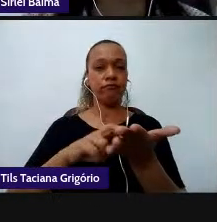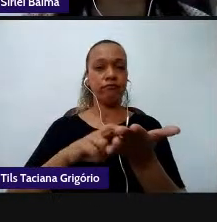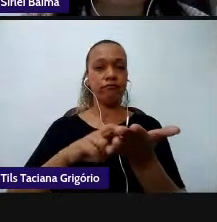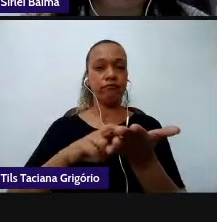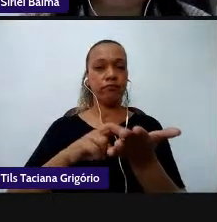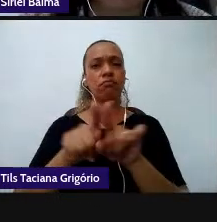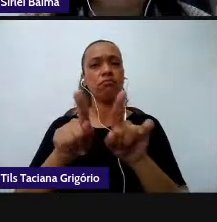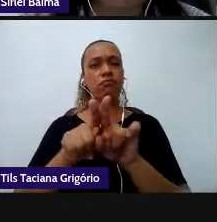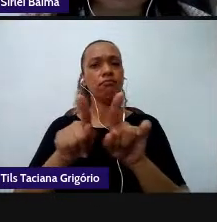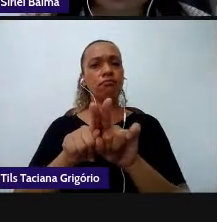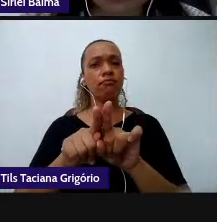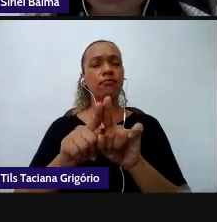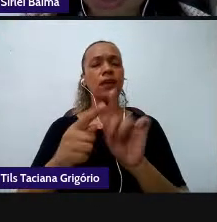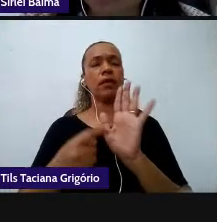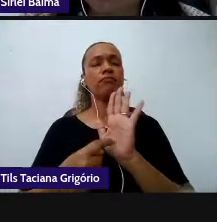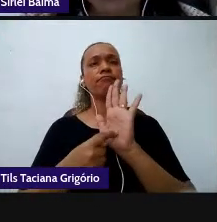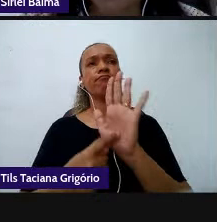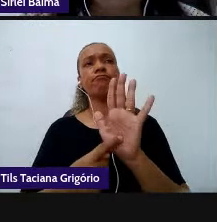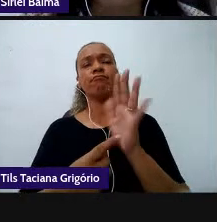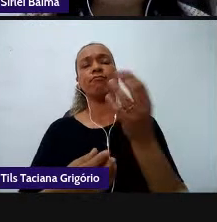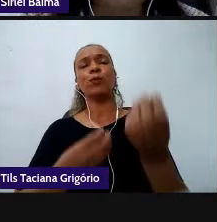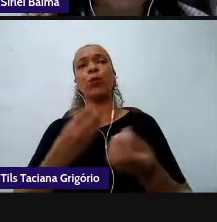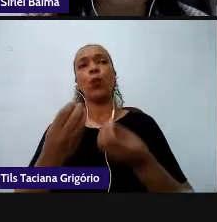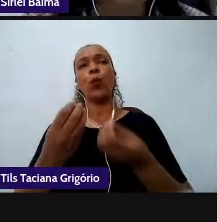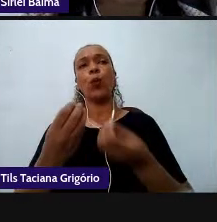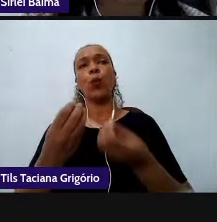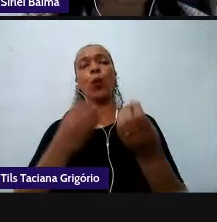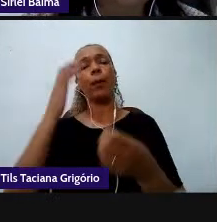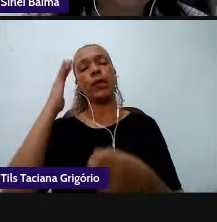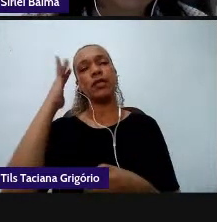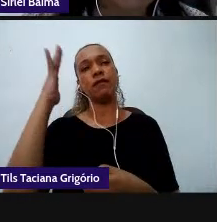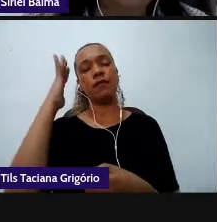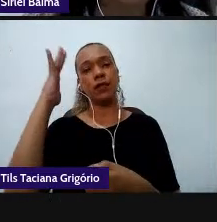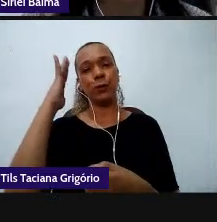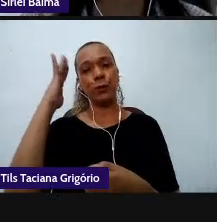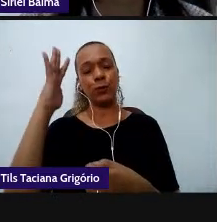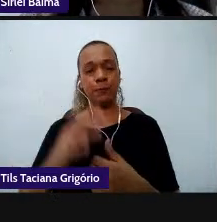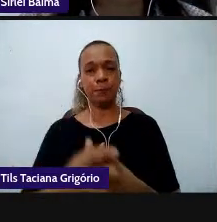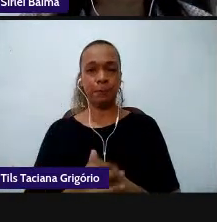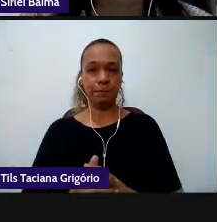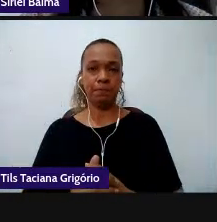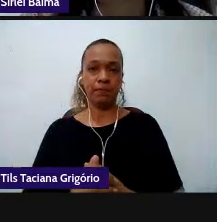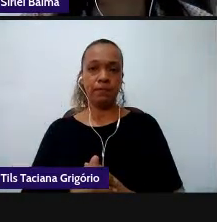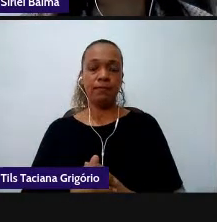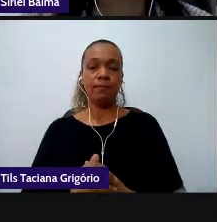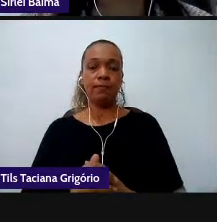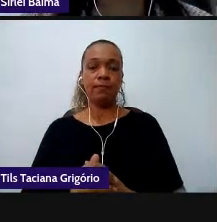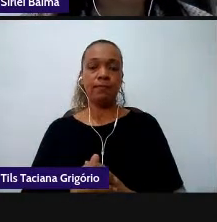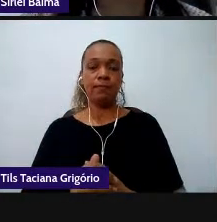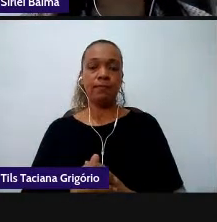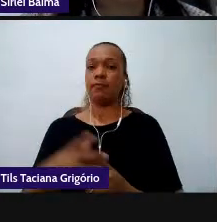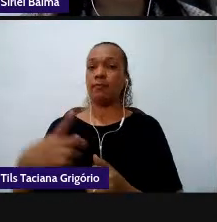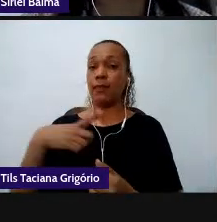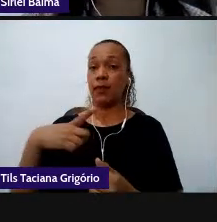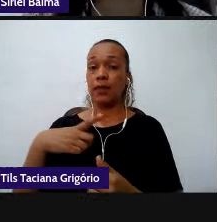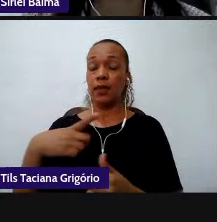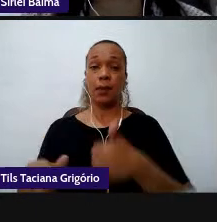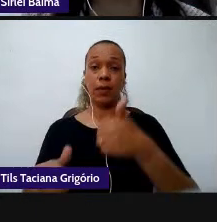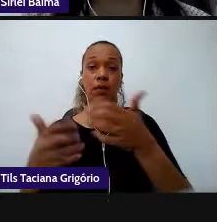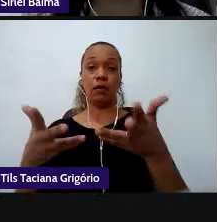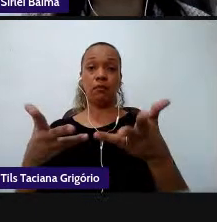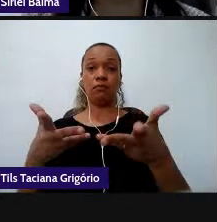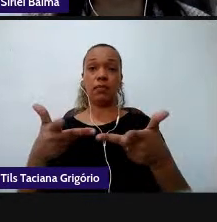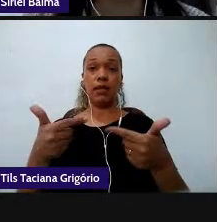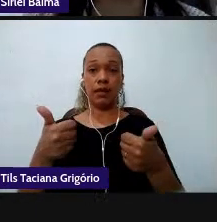impressão a partir das reflexões que fizemos então nós trouxemos a primeira habilidade a